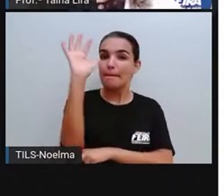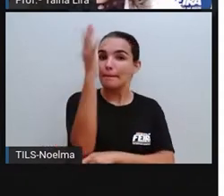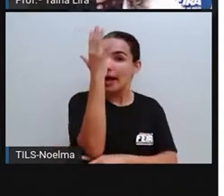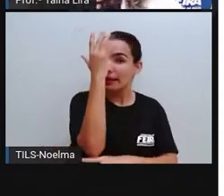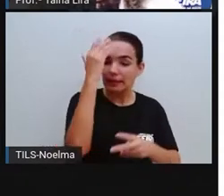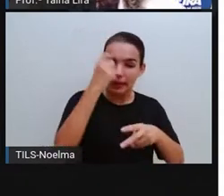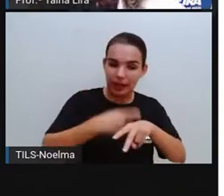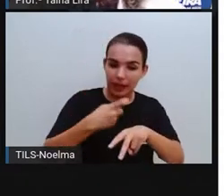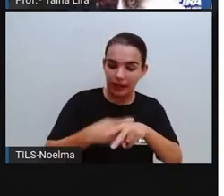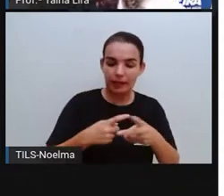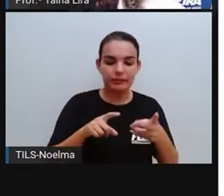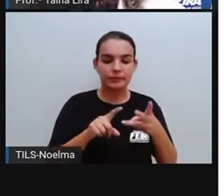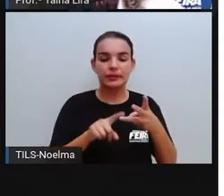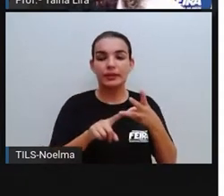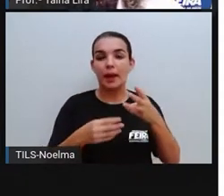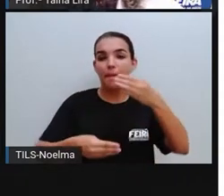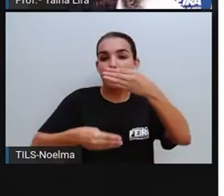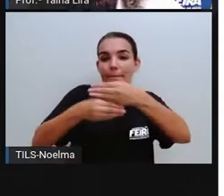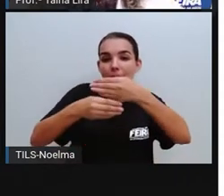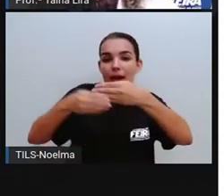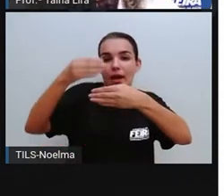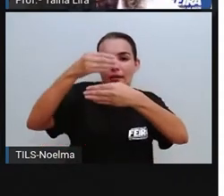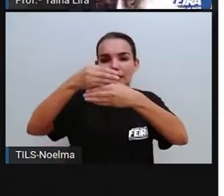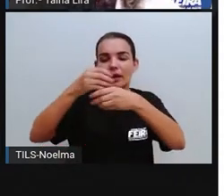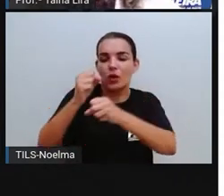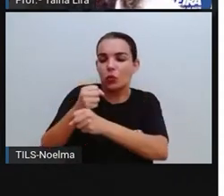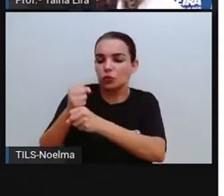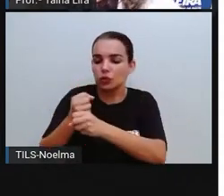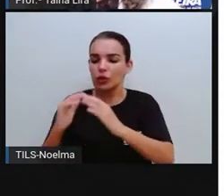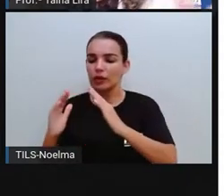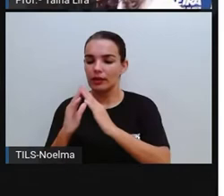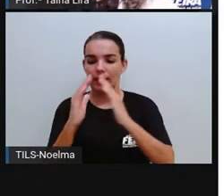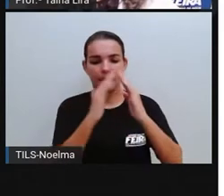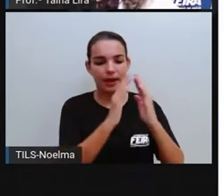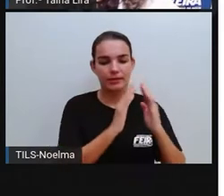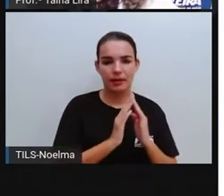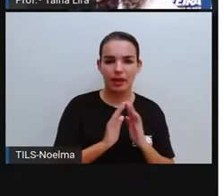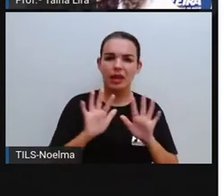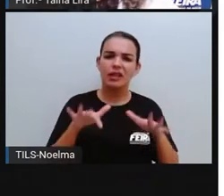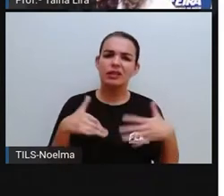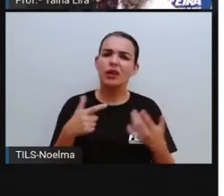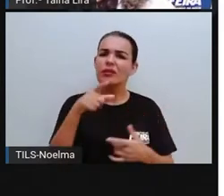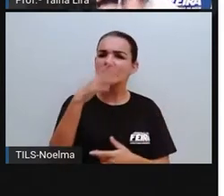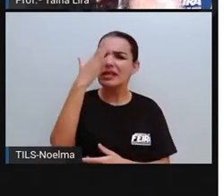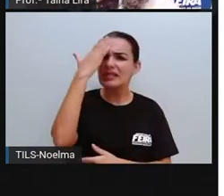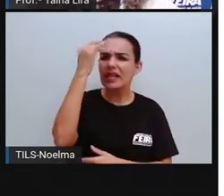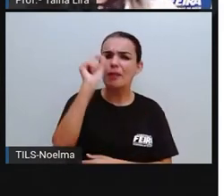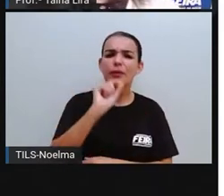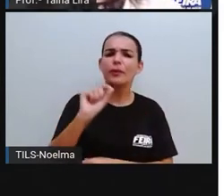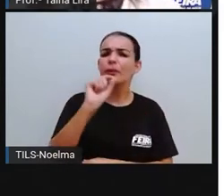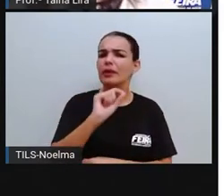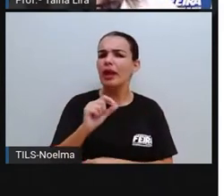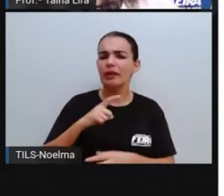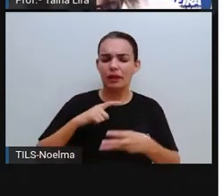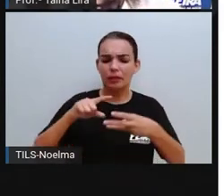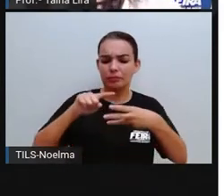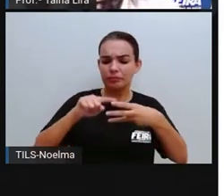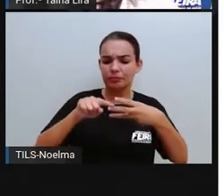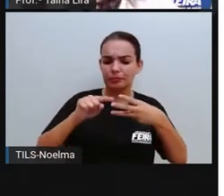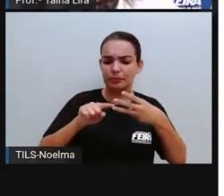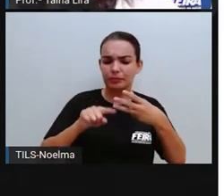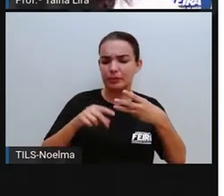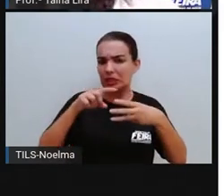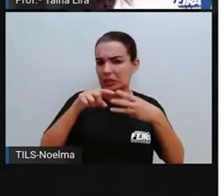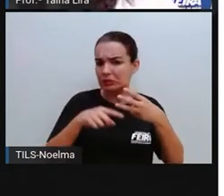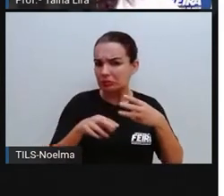casas. E o que você sabe sobre esses materiais? O você já sabe sobre a palha, a